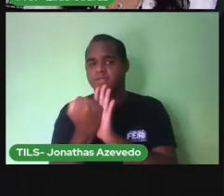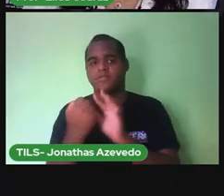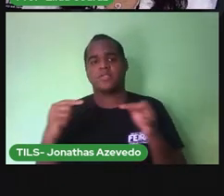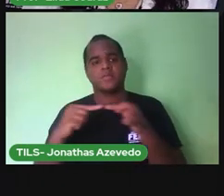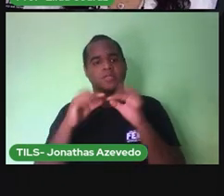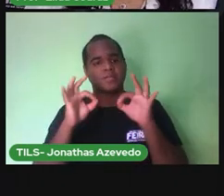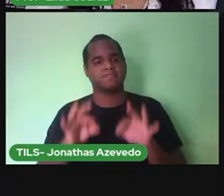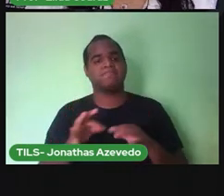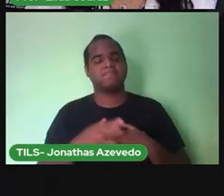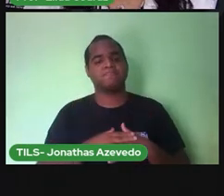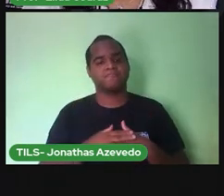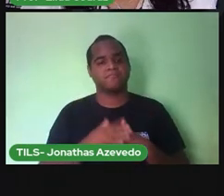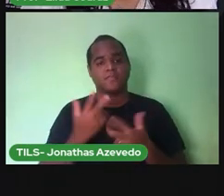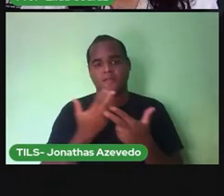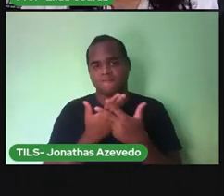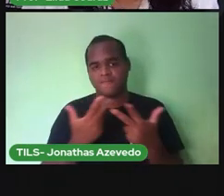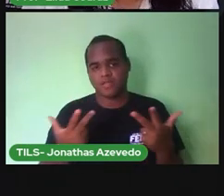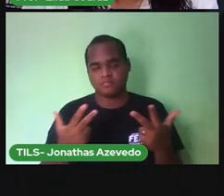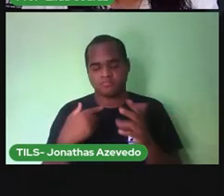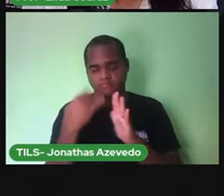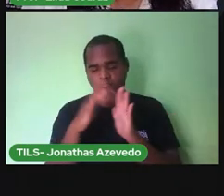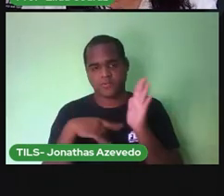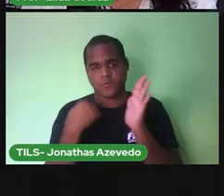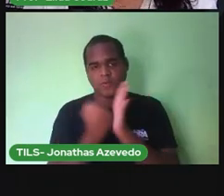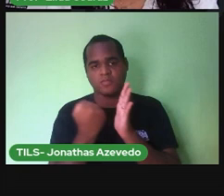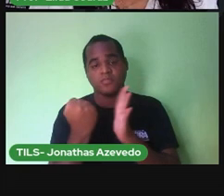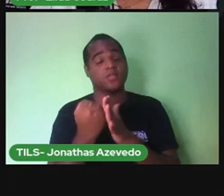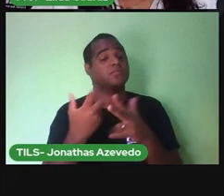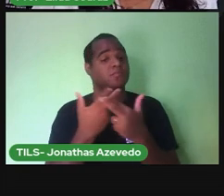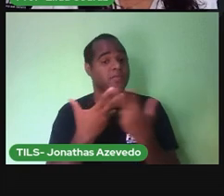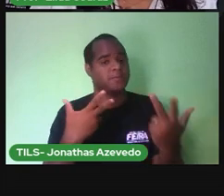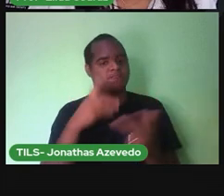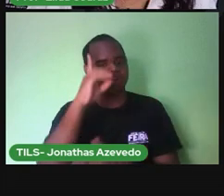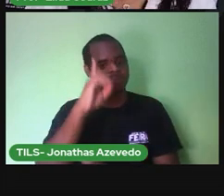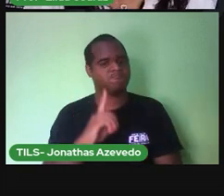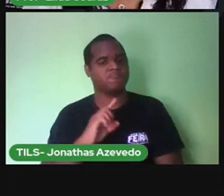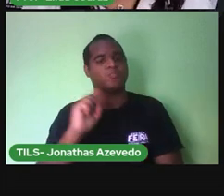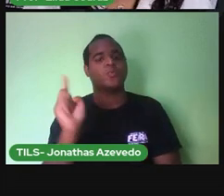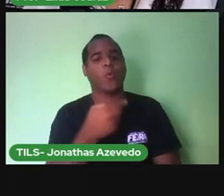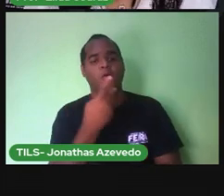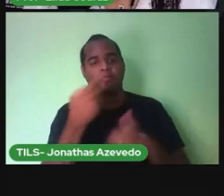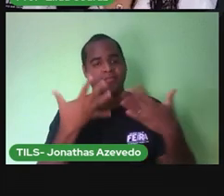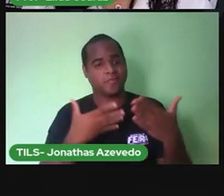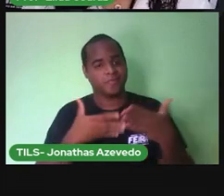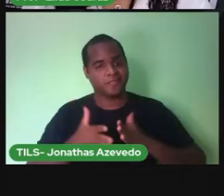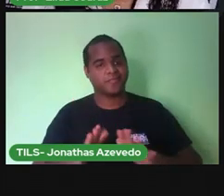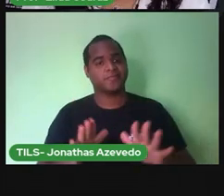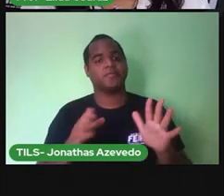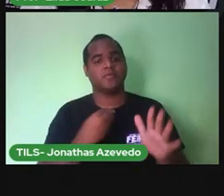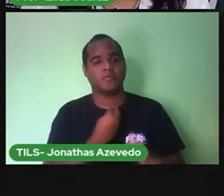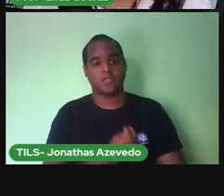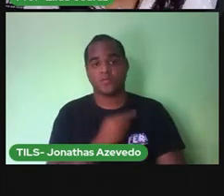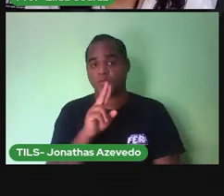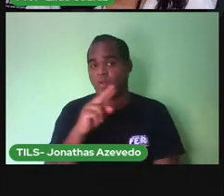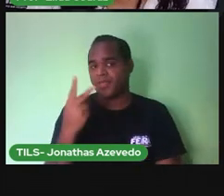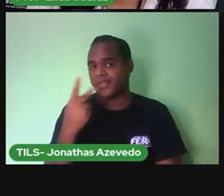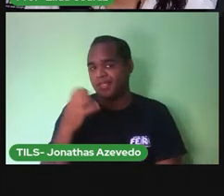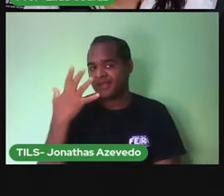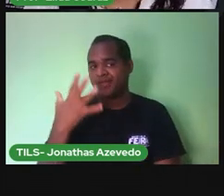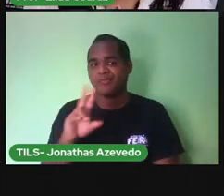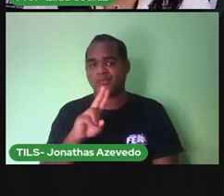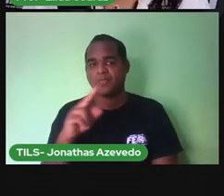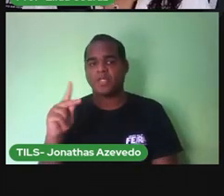Recebemos esses documentos porque é direito nosso. Desde o nascimento, nós temos um nome e uma